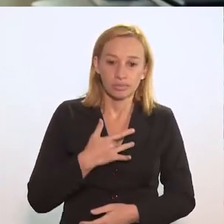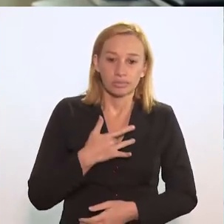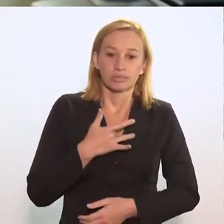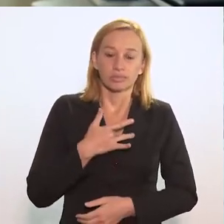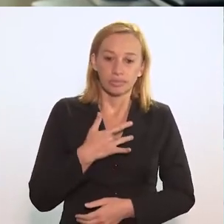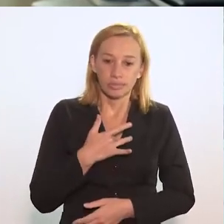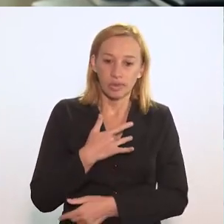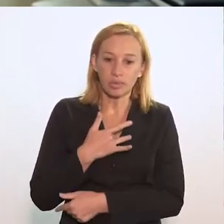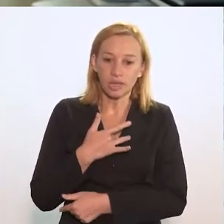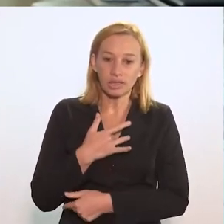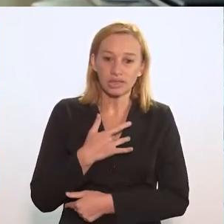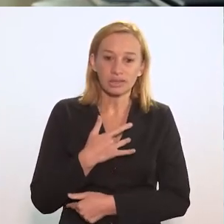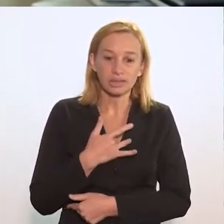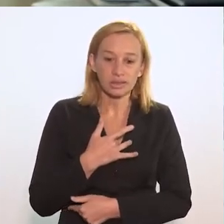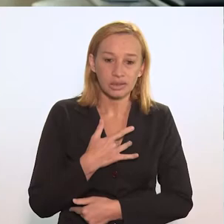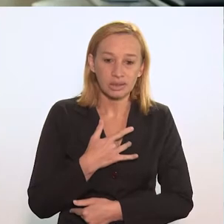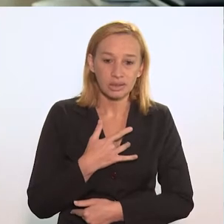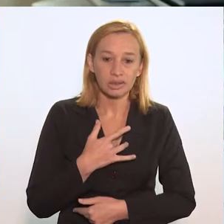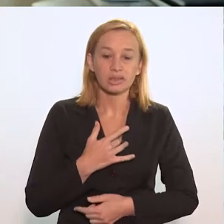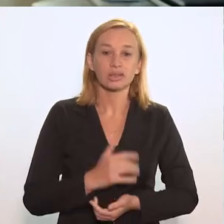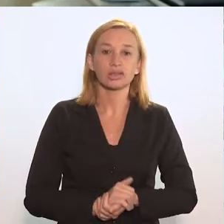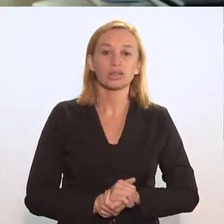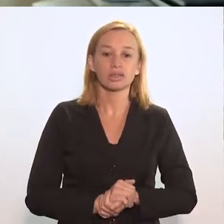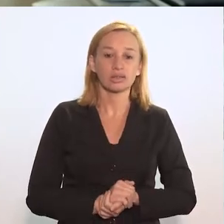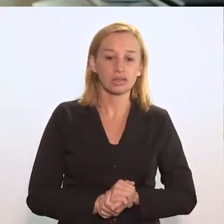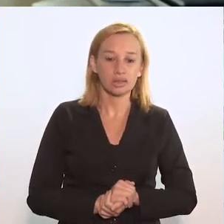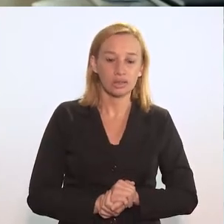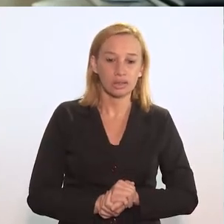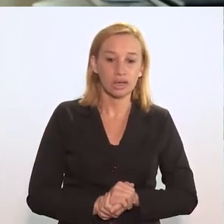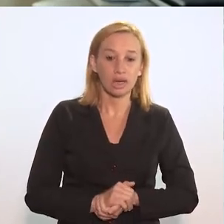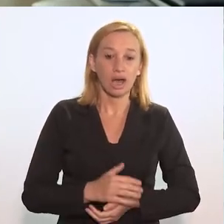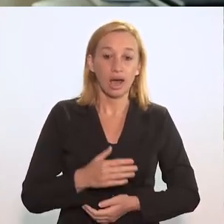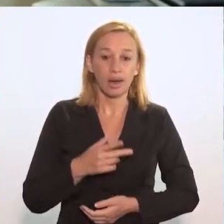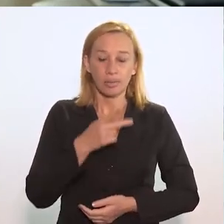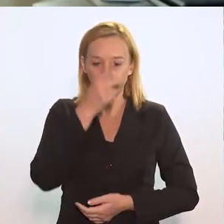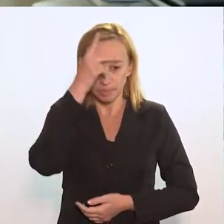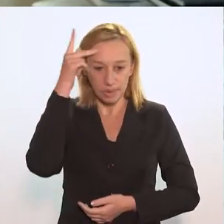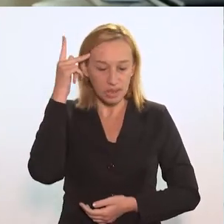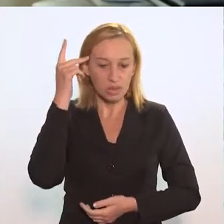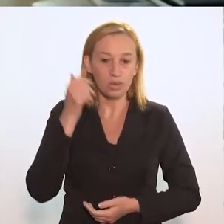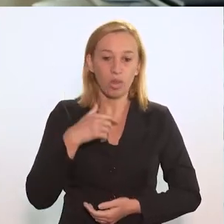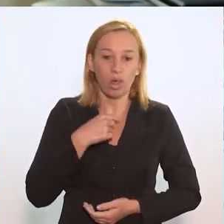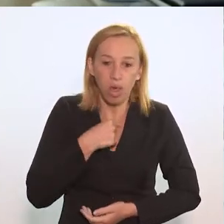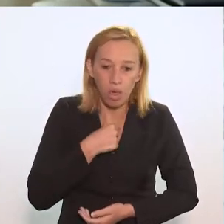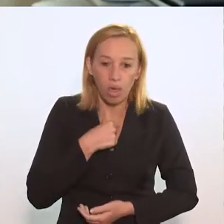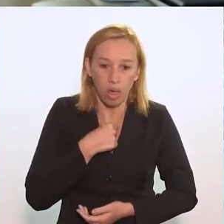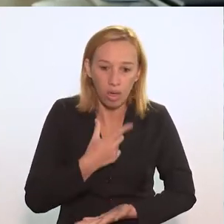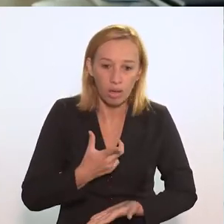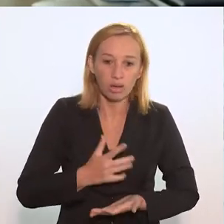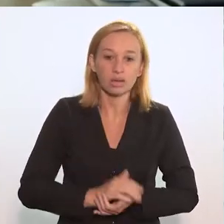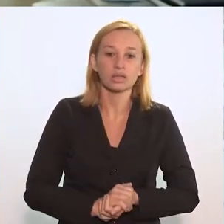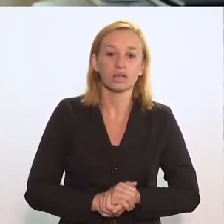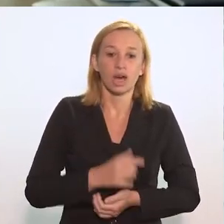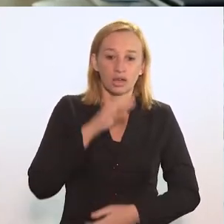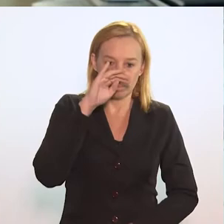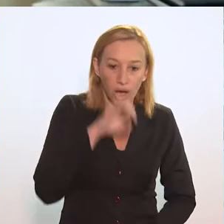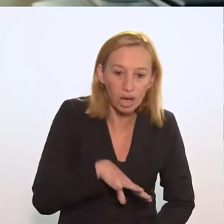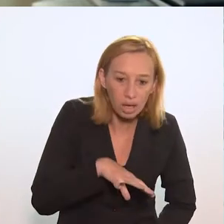A tuberculose é transmitida principalmente por via aérea. À medida que uma pessoa está com tosse,